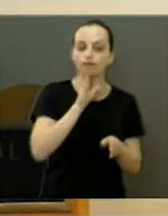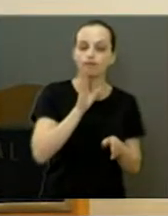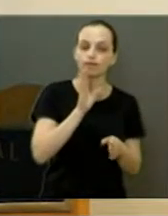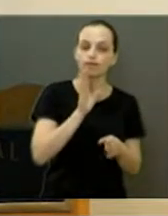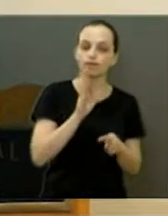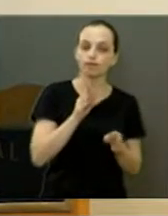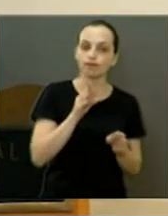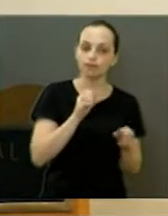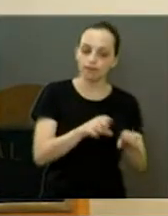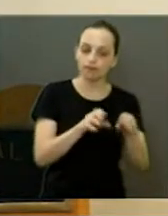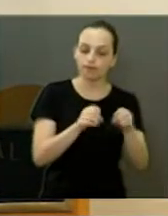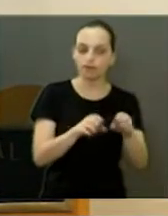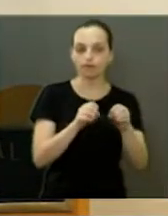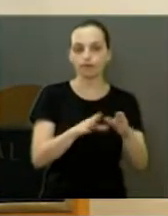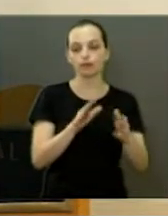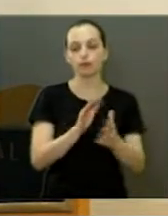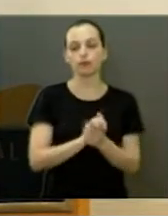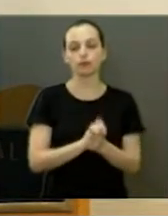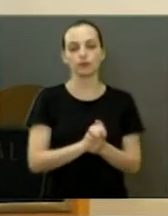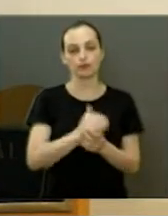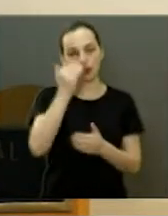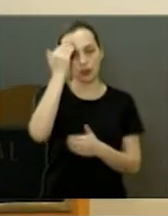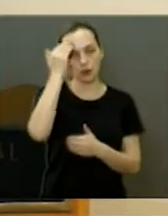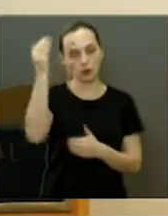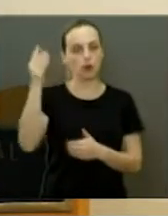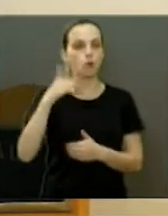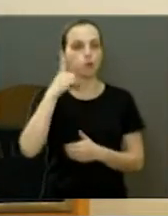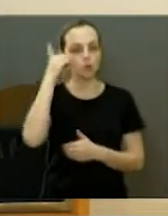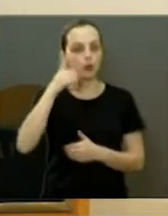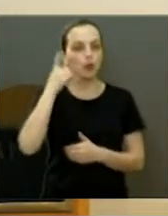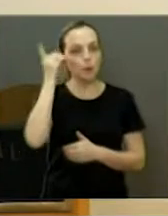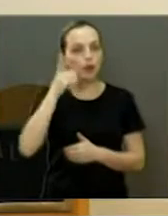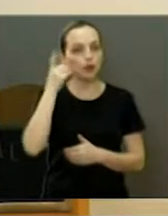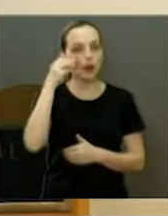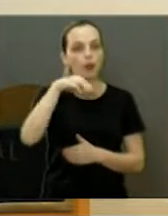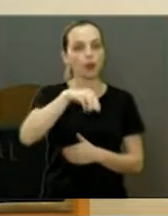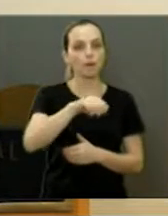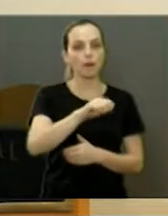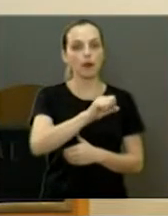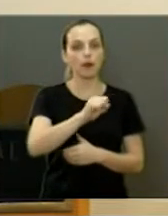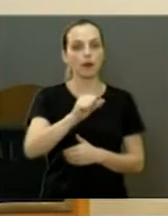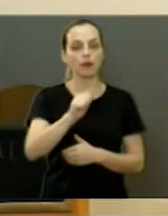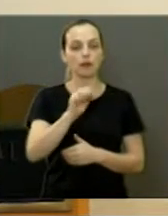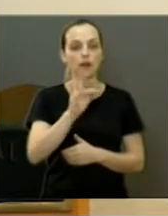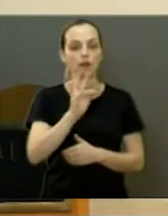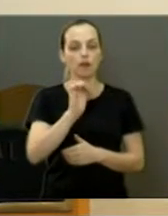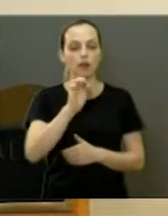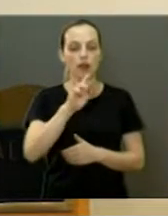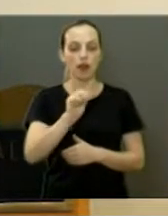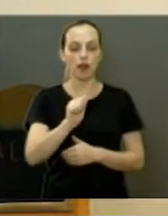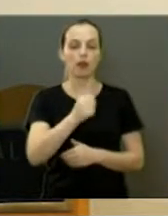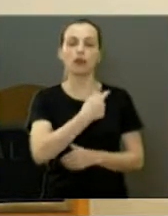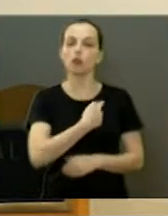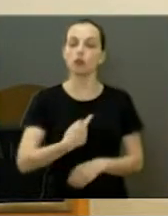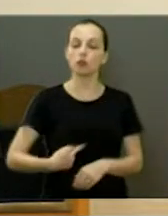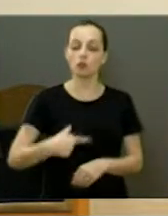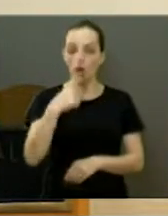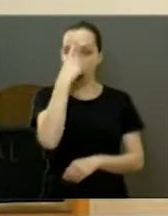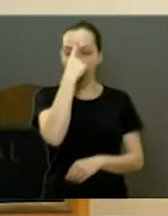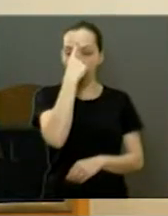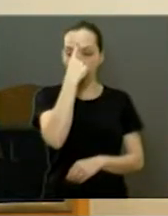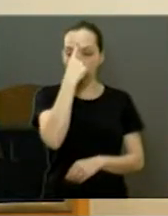Agradecimento também ao deputado Roberto Massafera e ao governador Geraldo Alckmin. Nós,